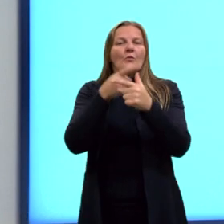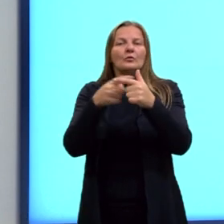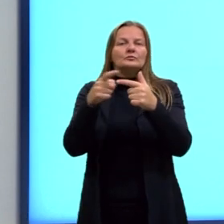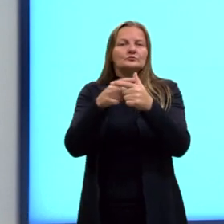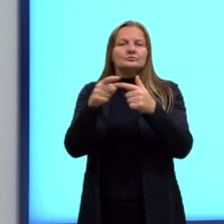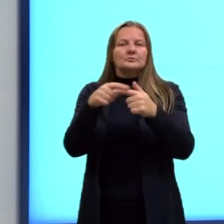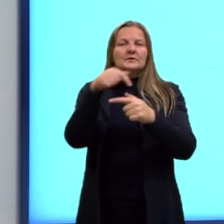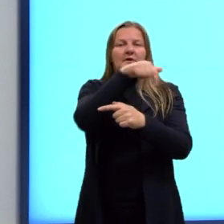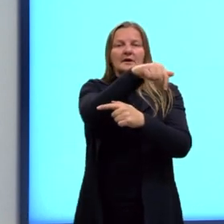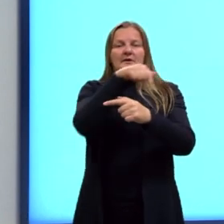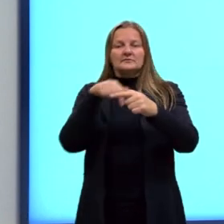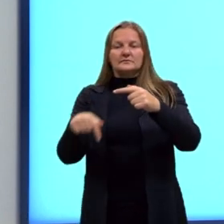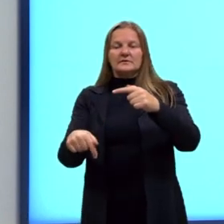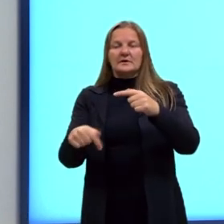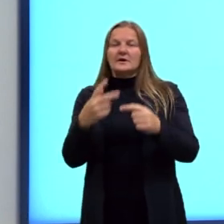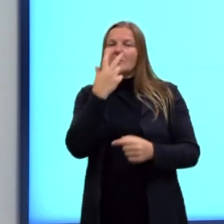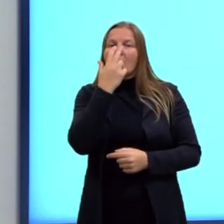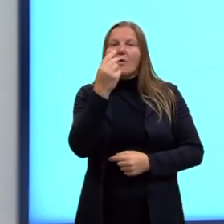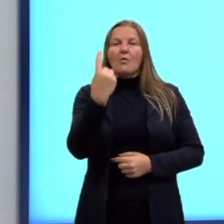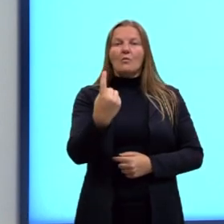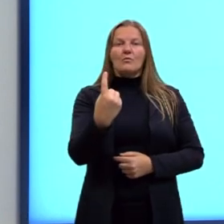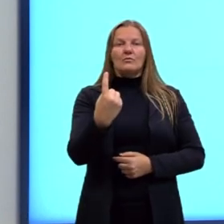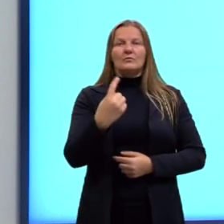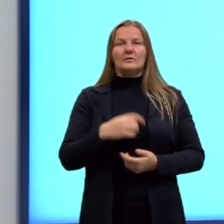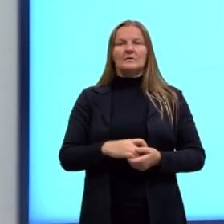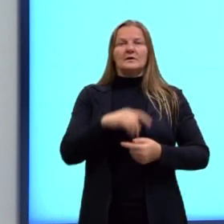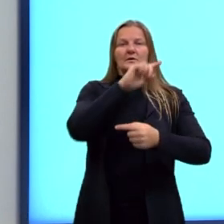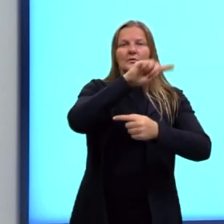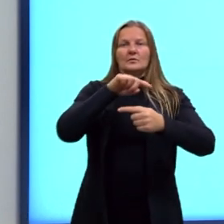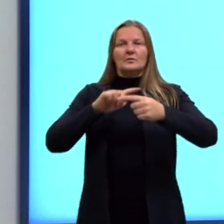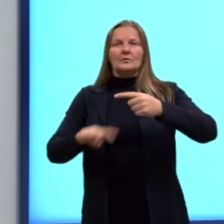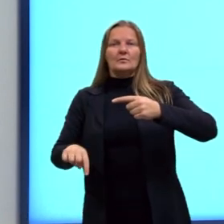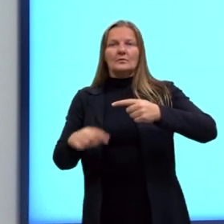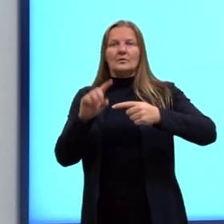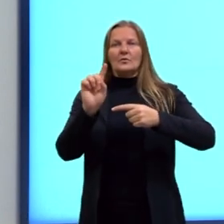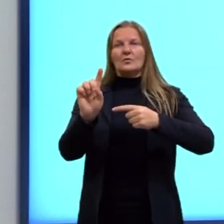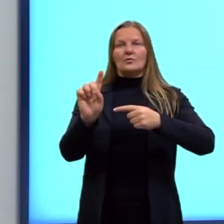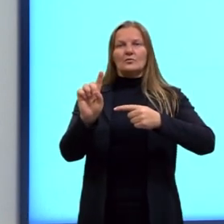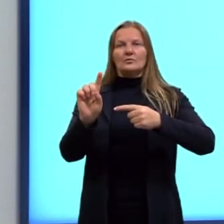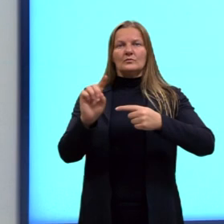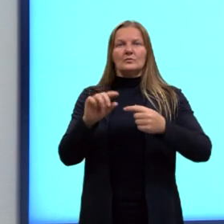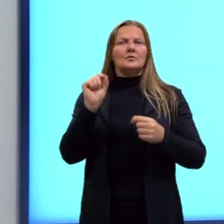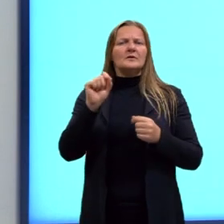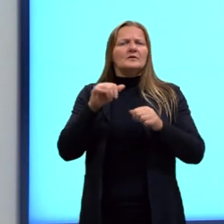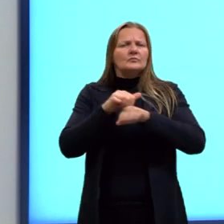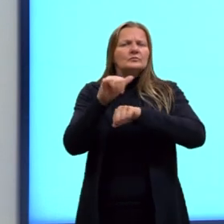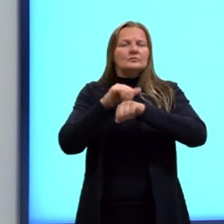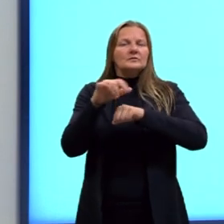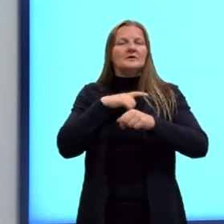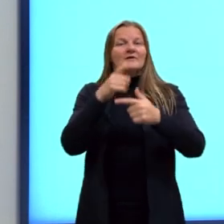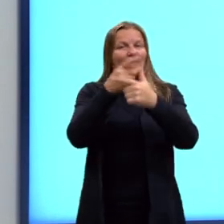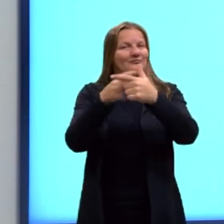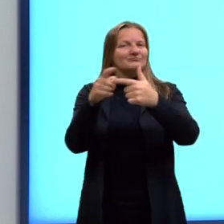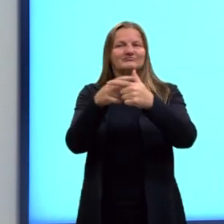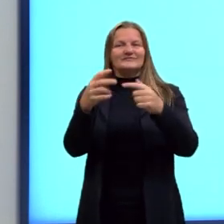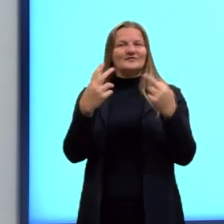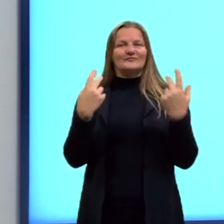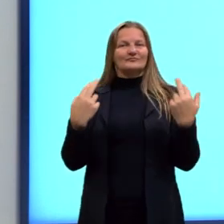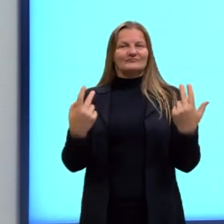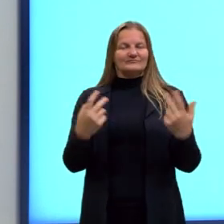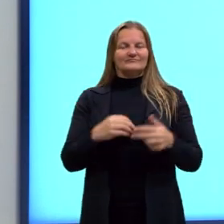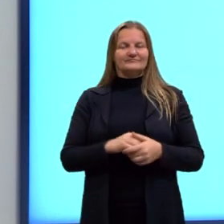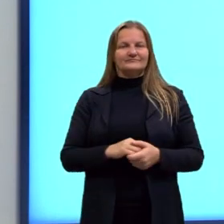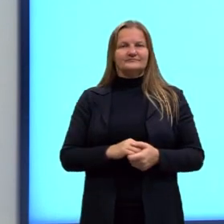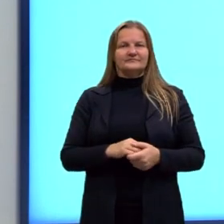é 1. A gente costuma falar que cancela, cancela aqui. Mas o que está acontecendo é uma divisão. Se Q